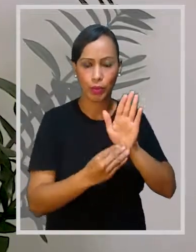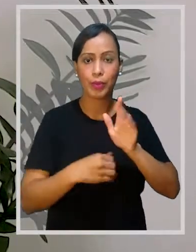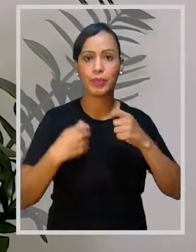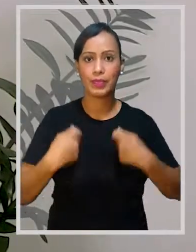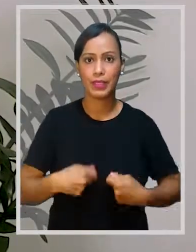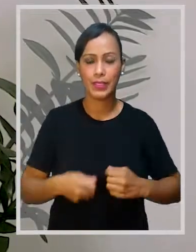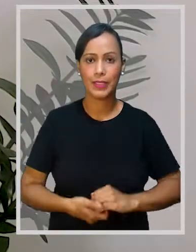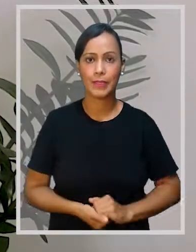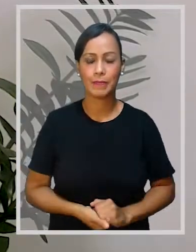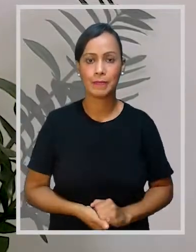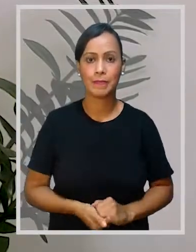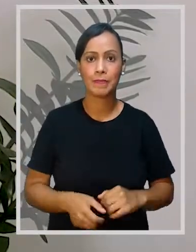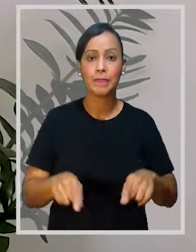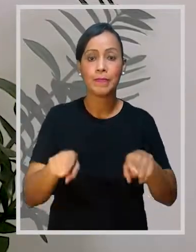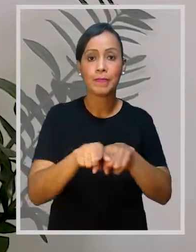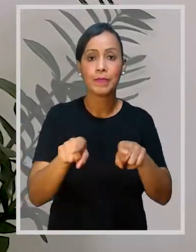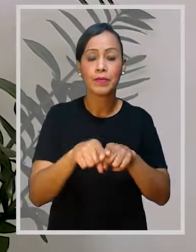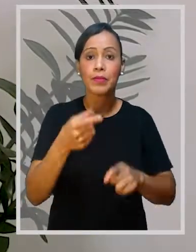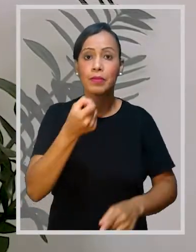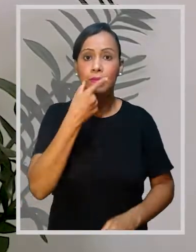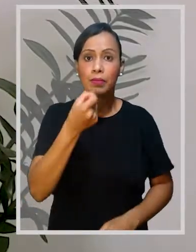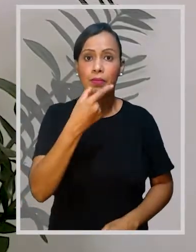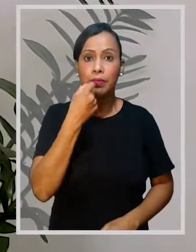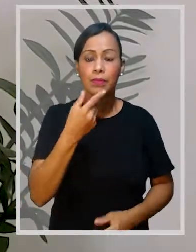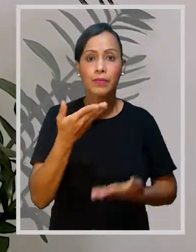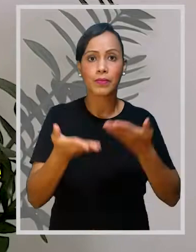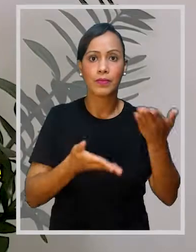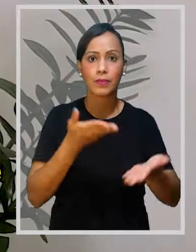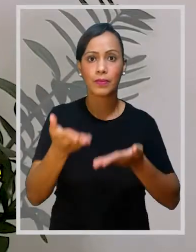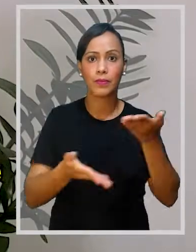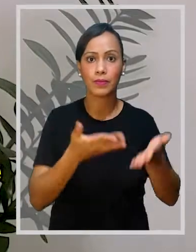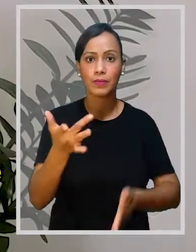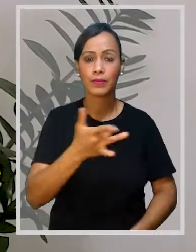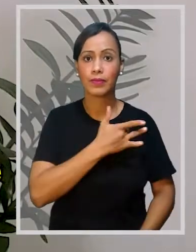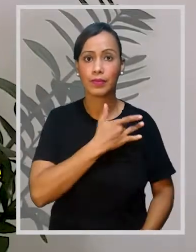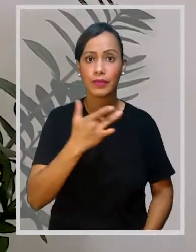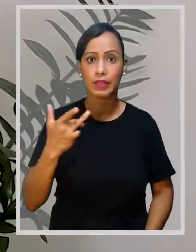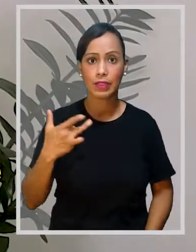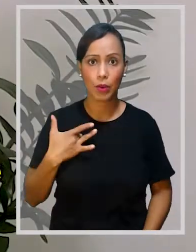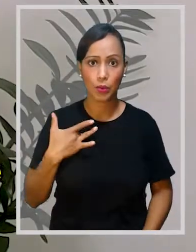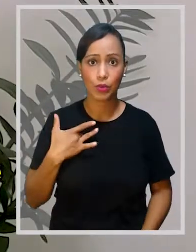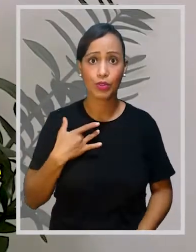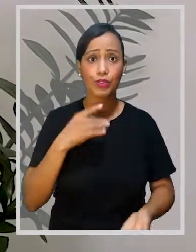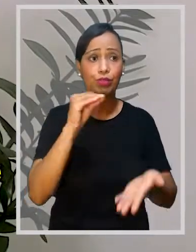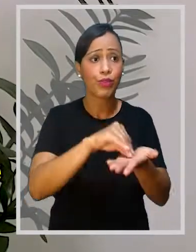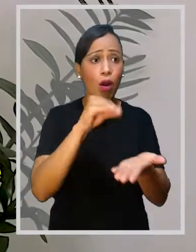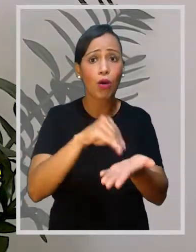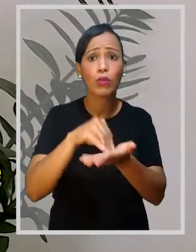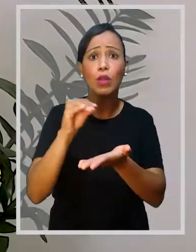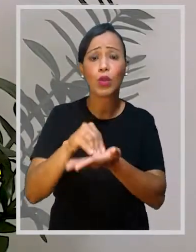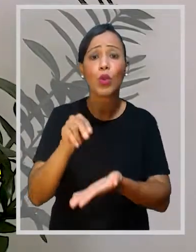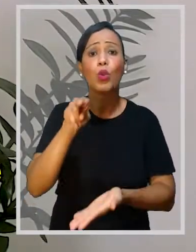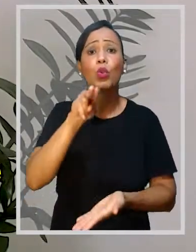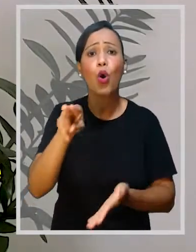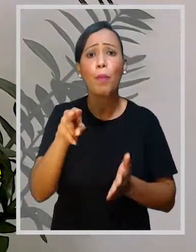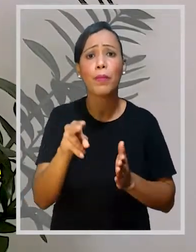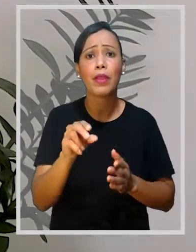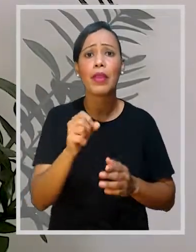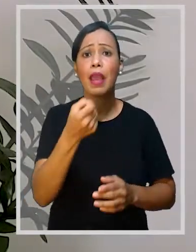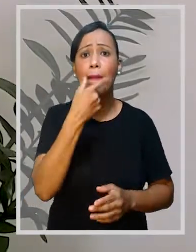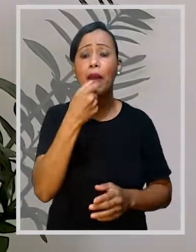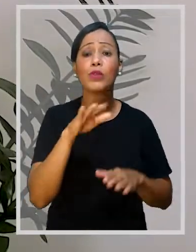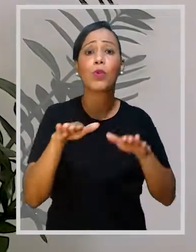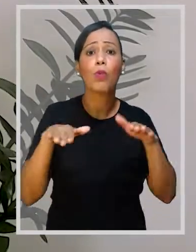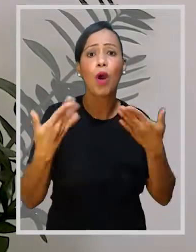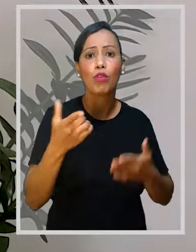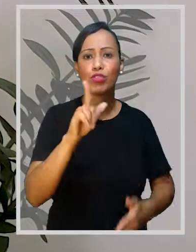Doença correspondente àquele diagnóstico Medicamento ou tratamento de saúde prescrito e que está em falta